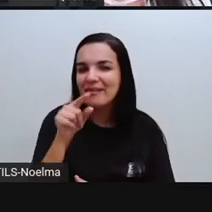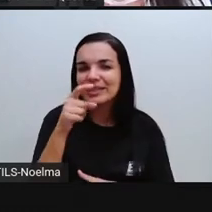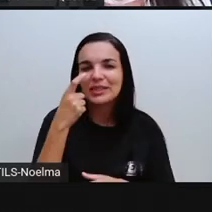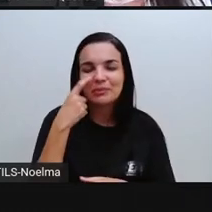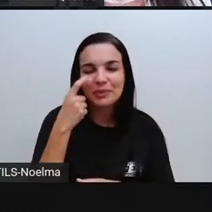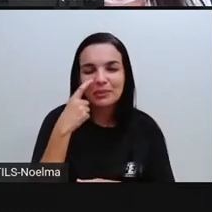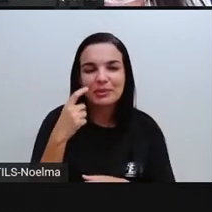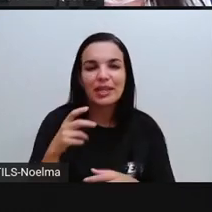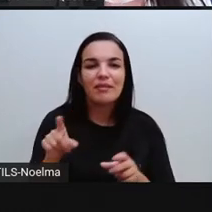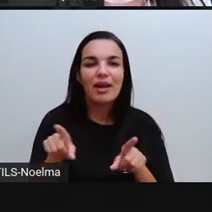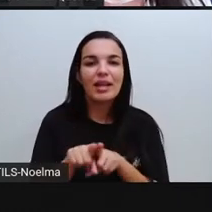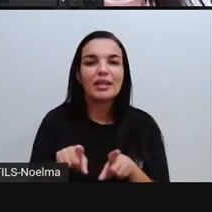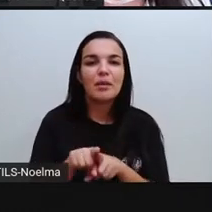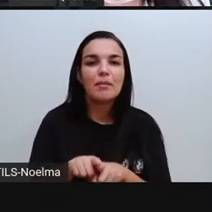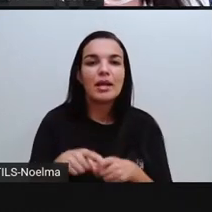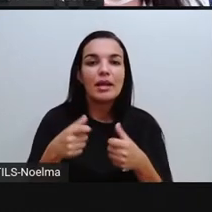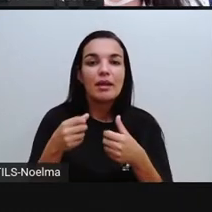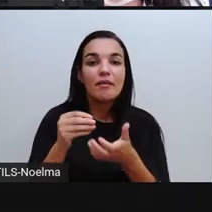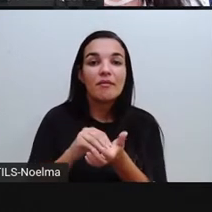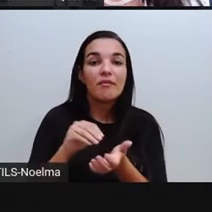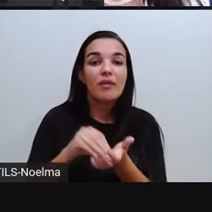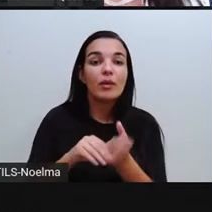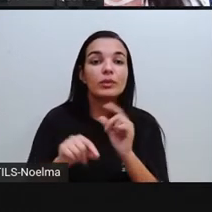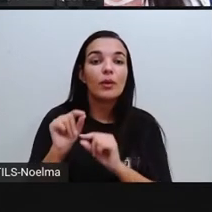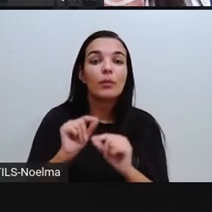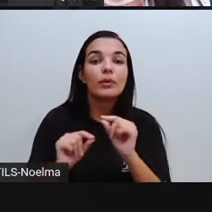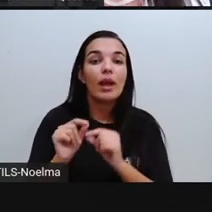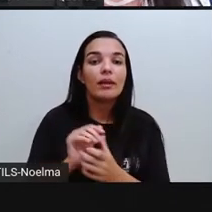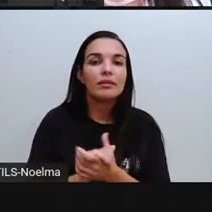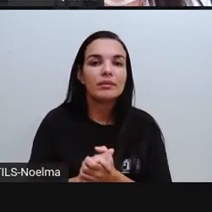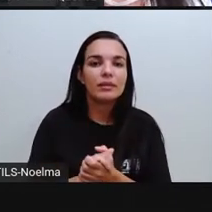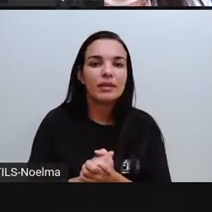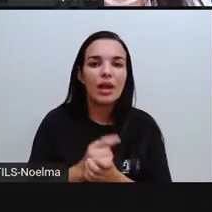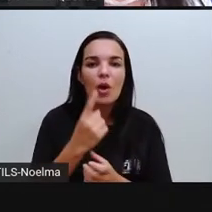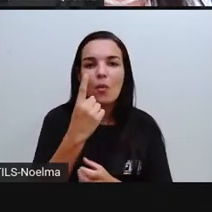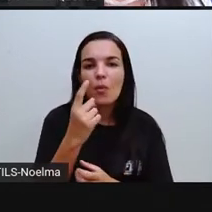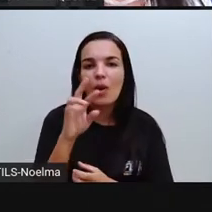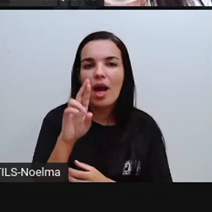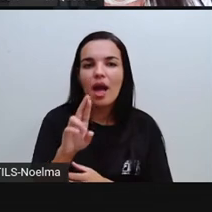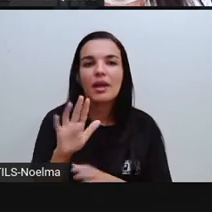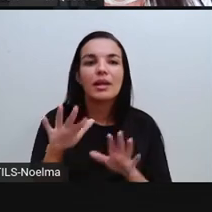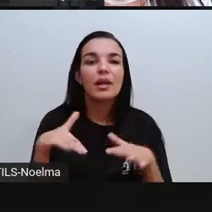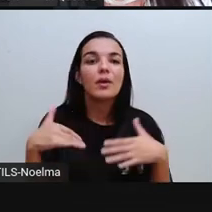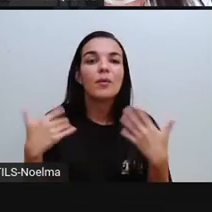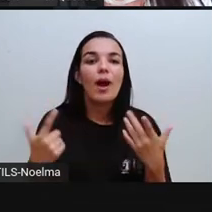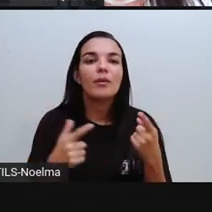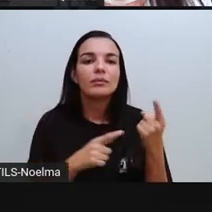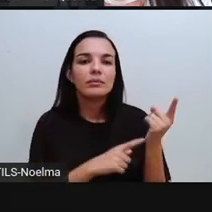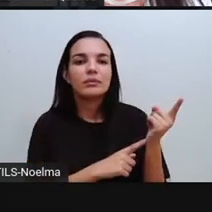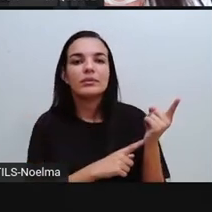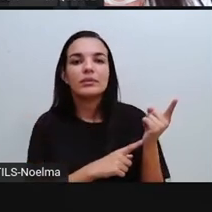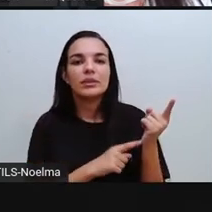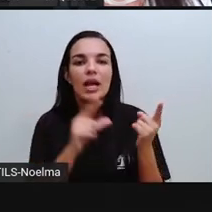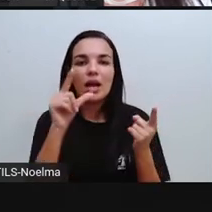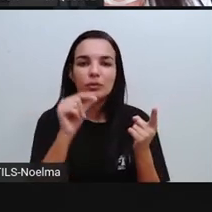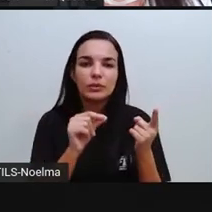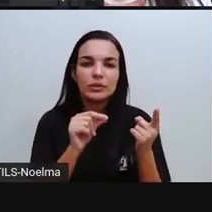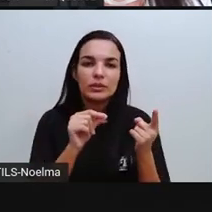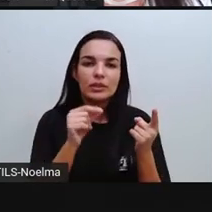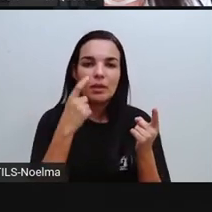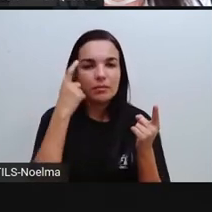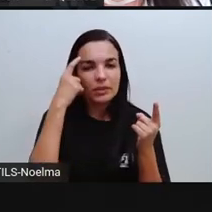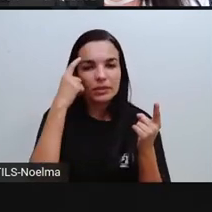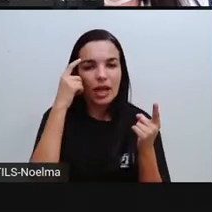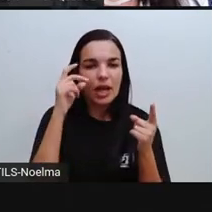observar que está faltando um dos Rs. Quais seriam? Reduzir, reutilizar,